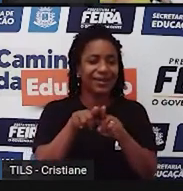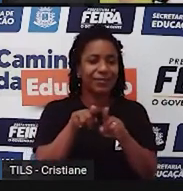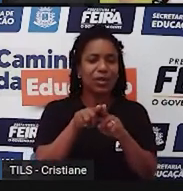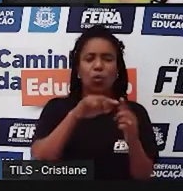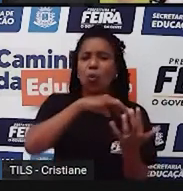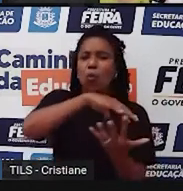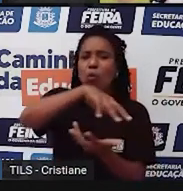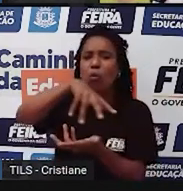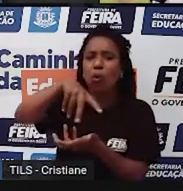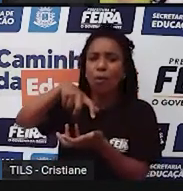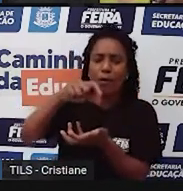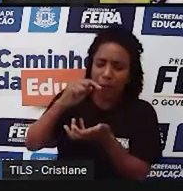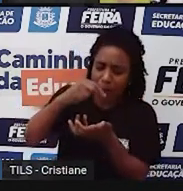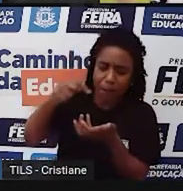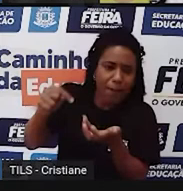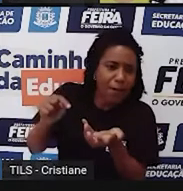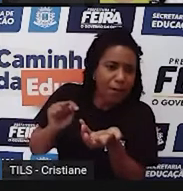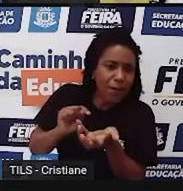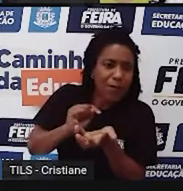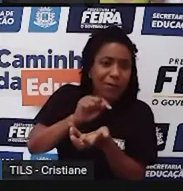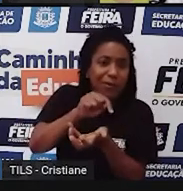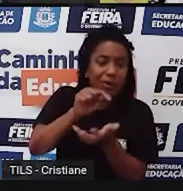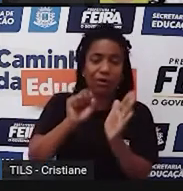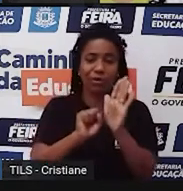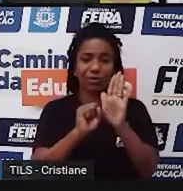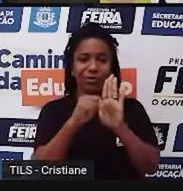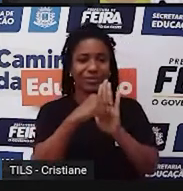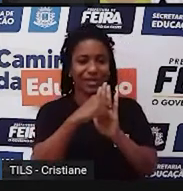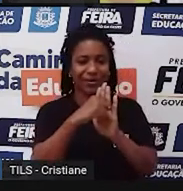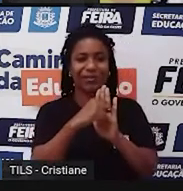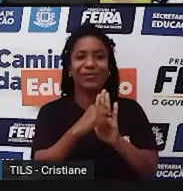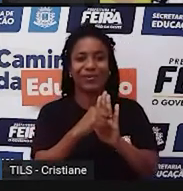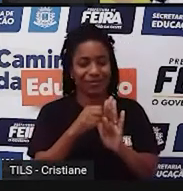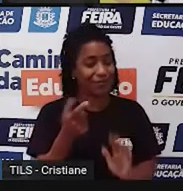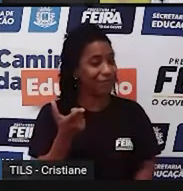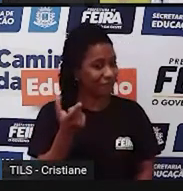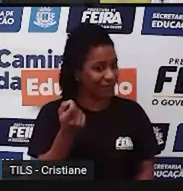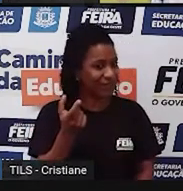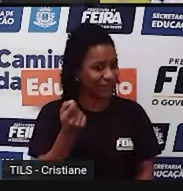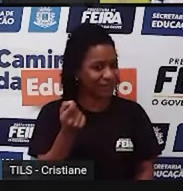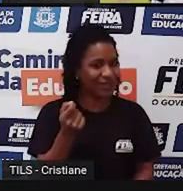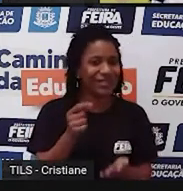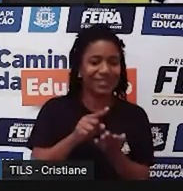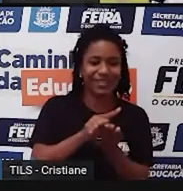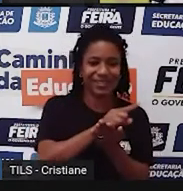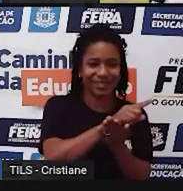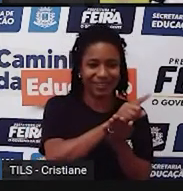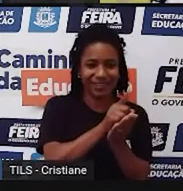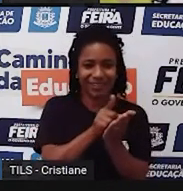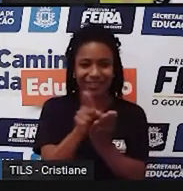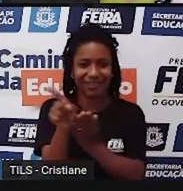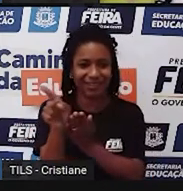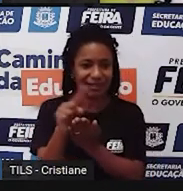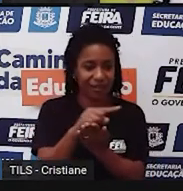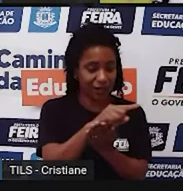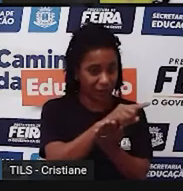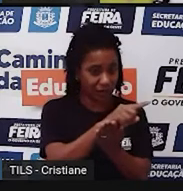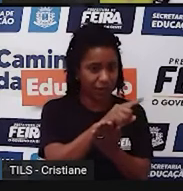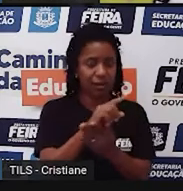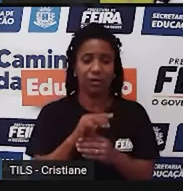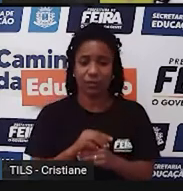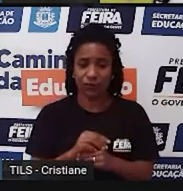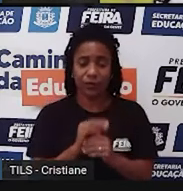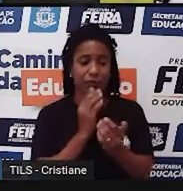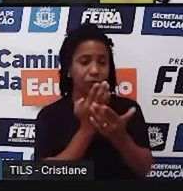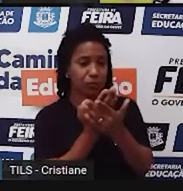a partir do final do século XX, que, no caso, é o GPS, né. Então, a cartografia que antes era feita, né,